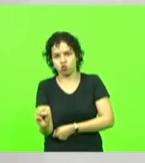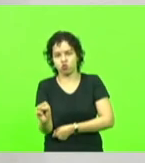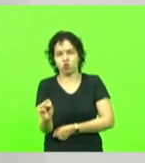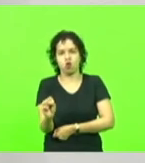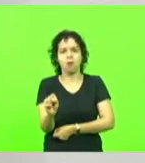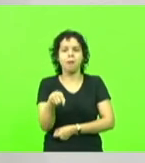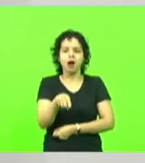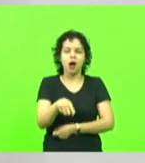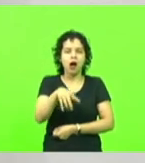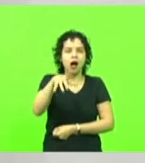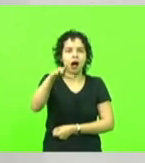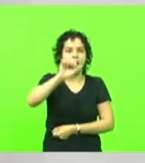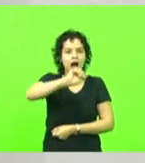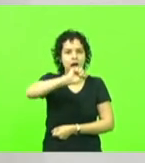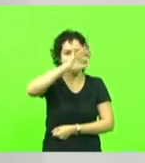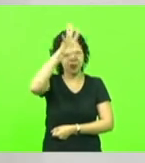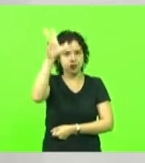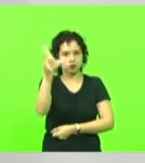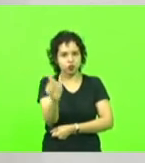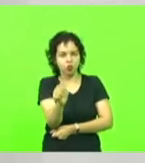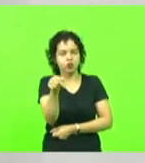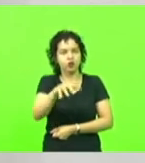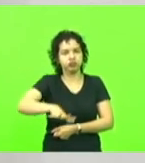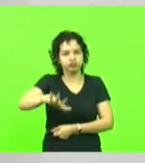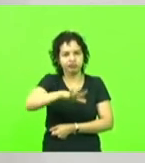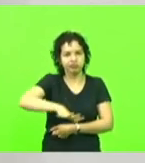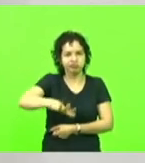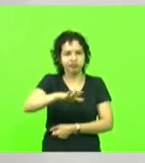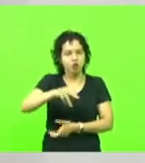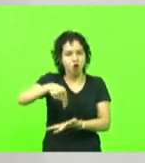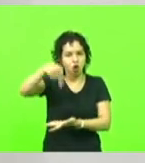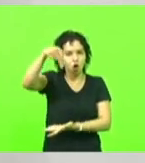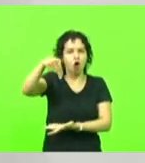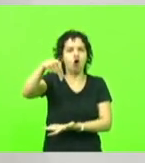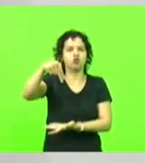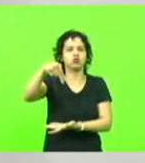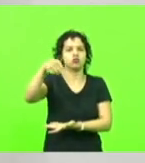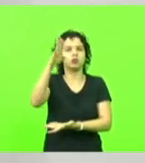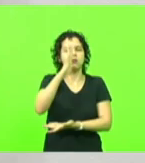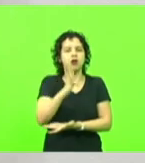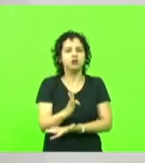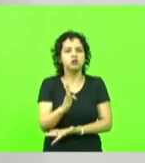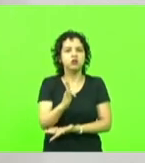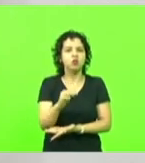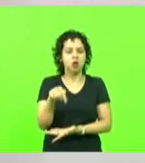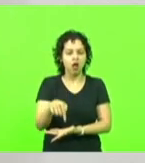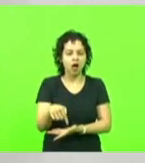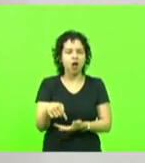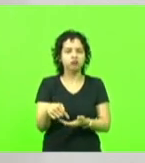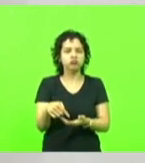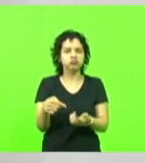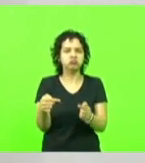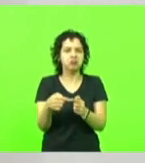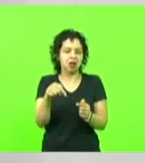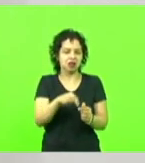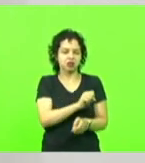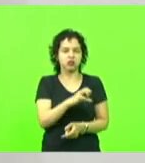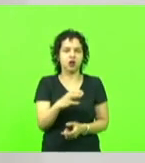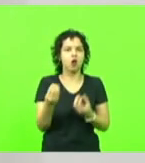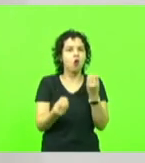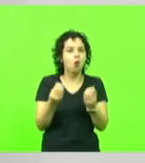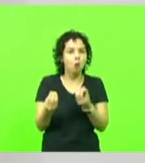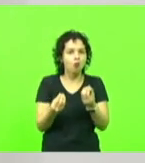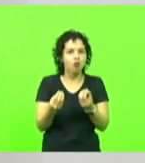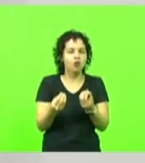que está localizada no extremo norte desse país, tem a ver conosco aqui em Santa Catarina? Pois uma grande porção do ar úmido que